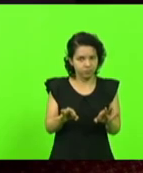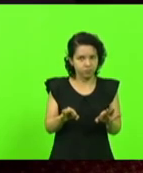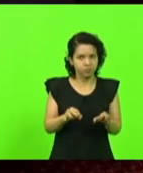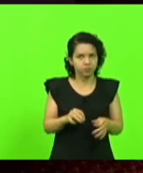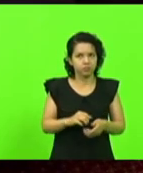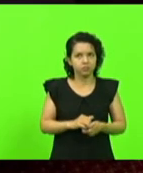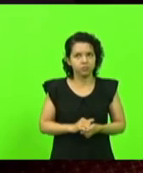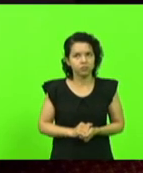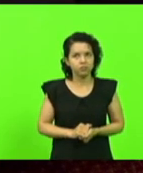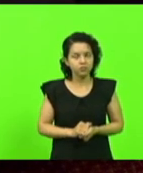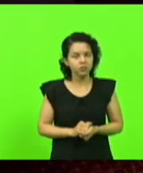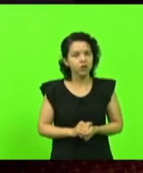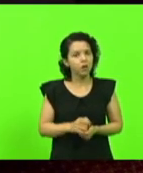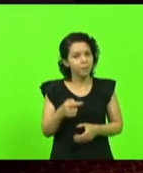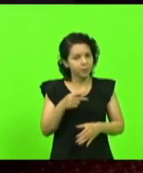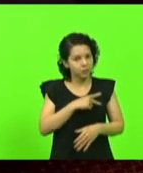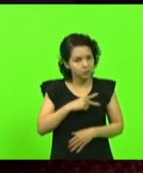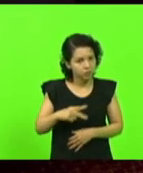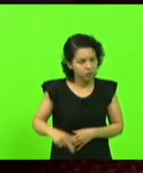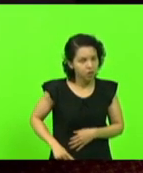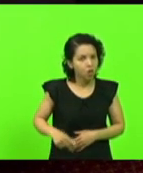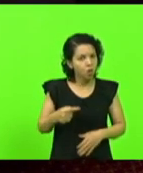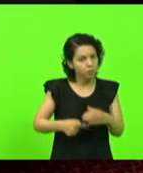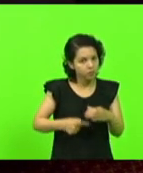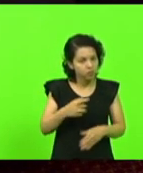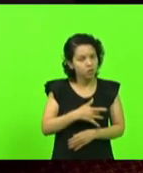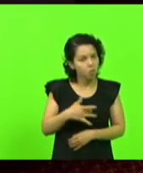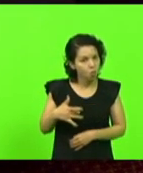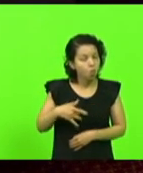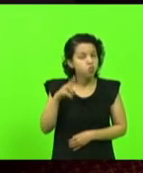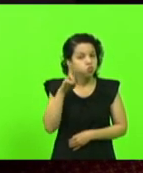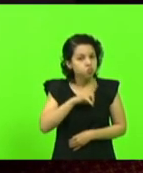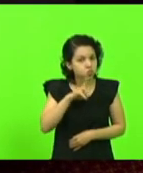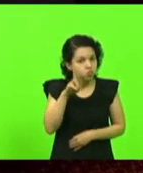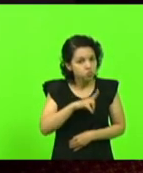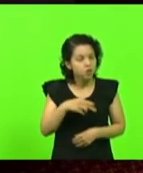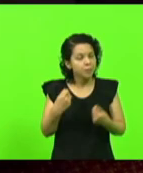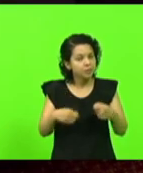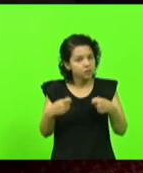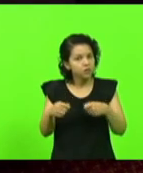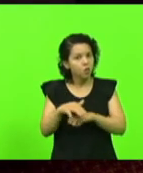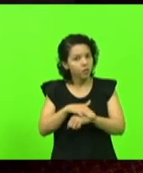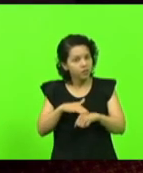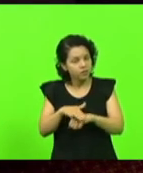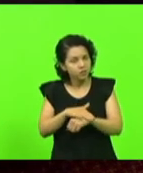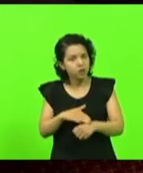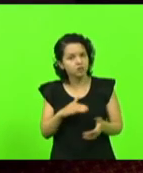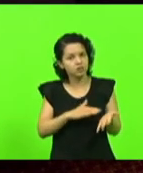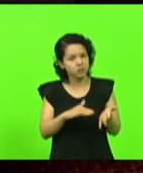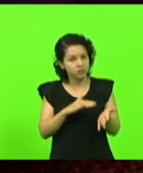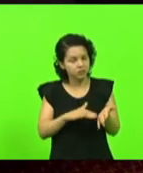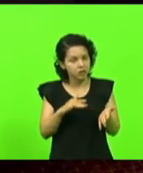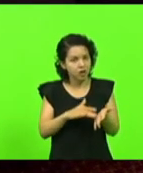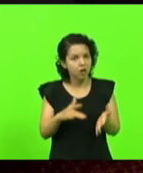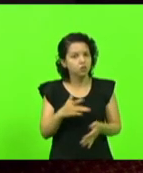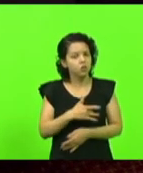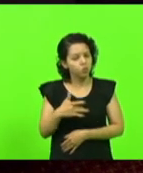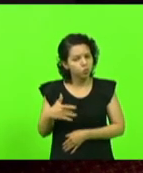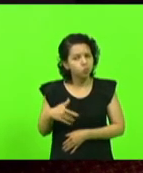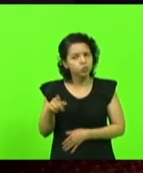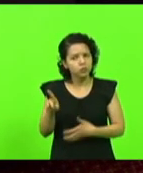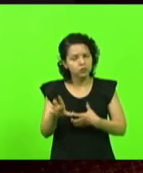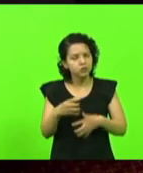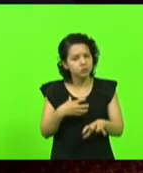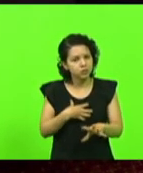presidente da comissão de saúde urgente de falar com o secretário de saúde ele é sensível eu acho que ele vai nos atender